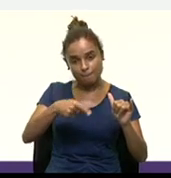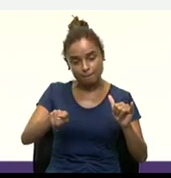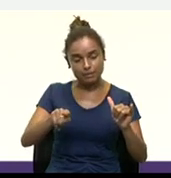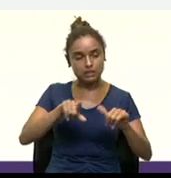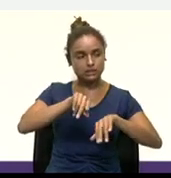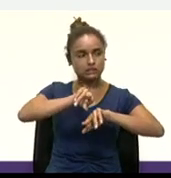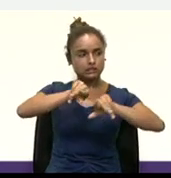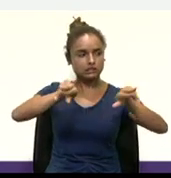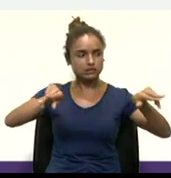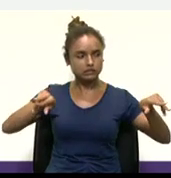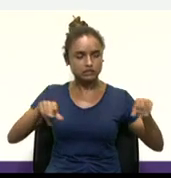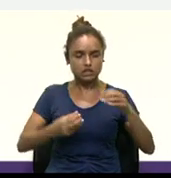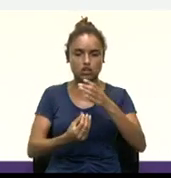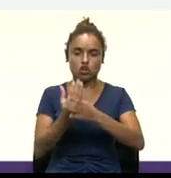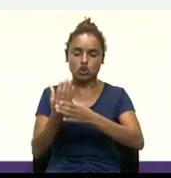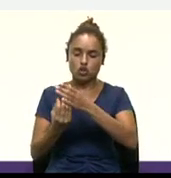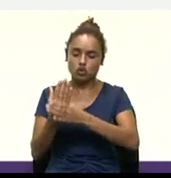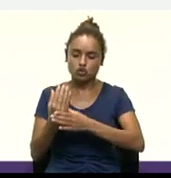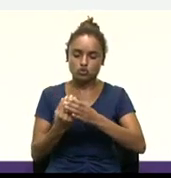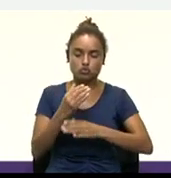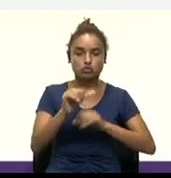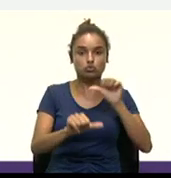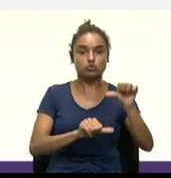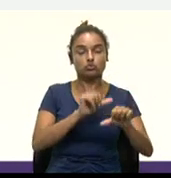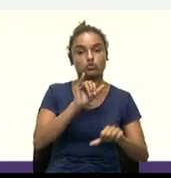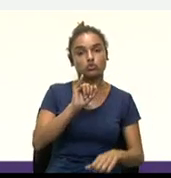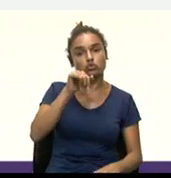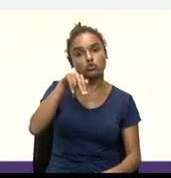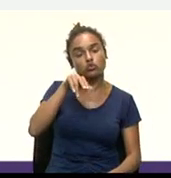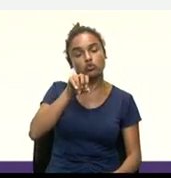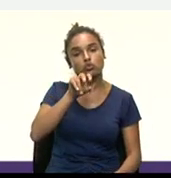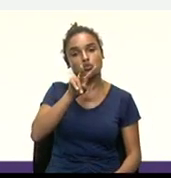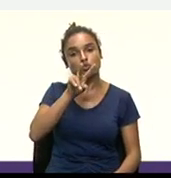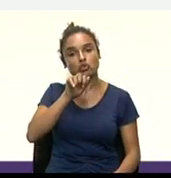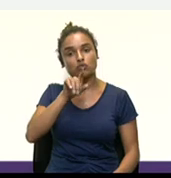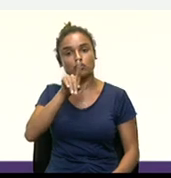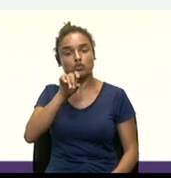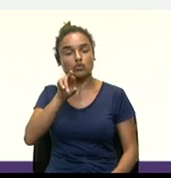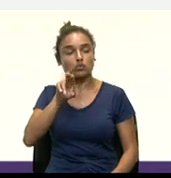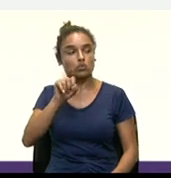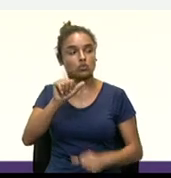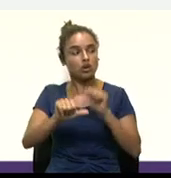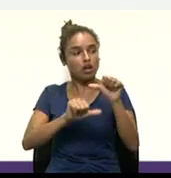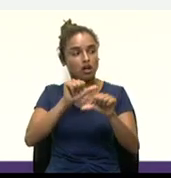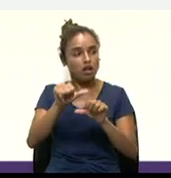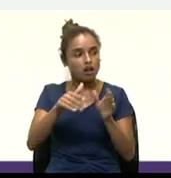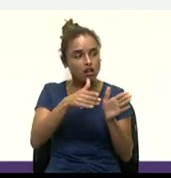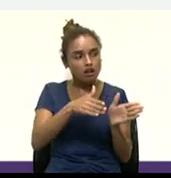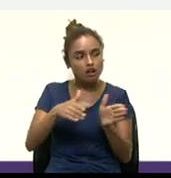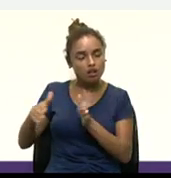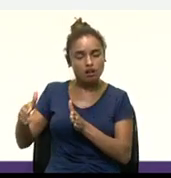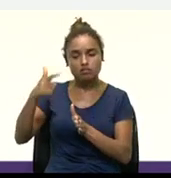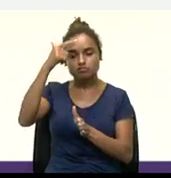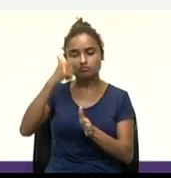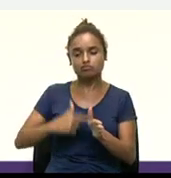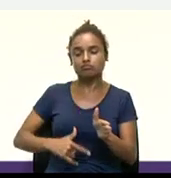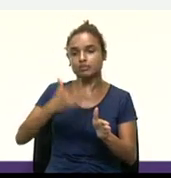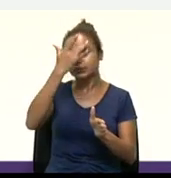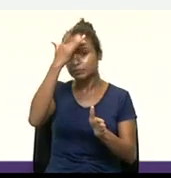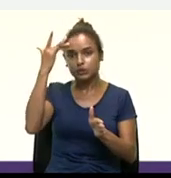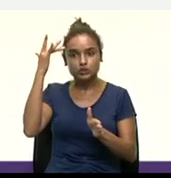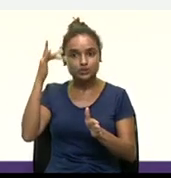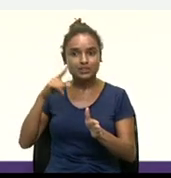ferramentas inovadoras e as novas necessidades das pessoas estão